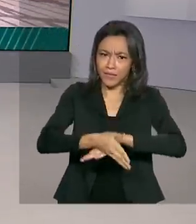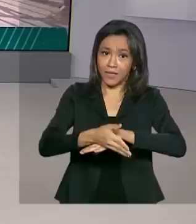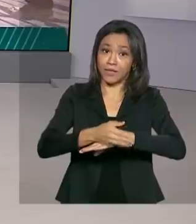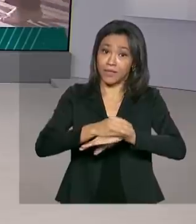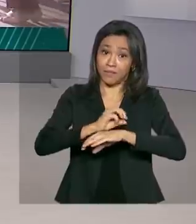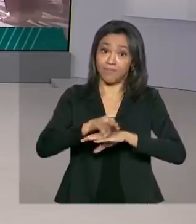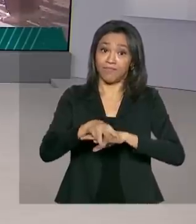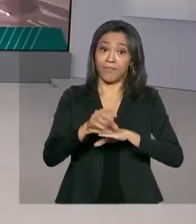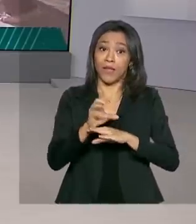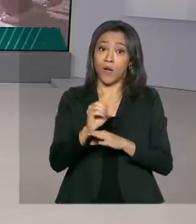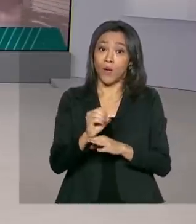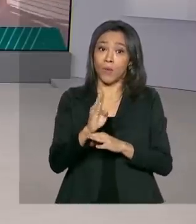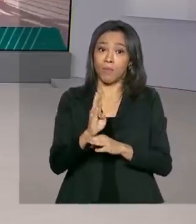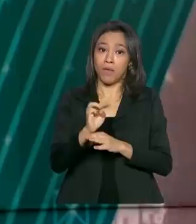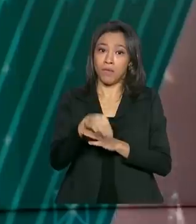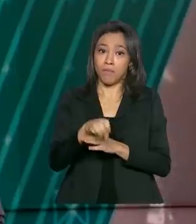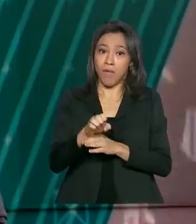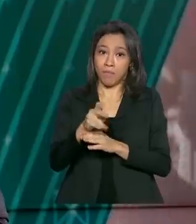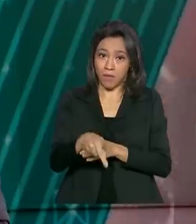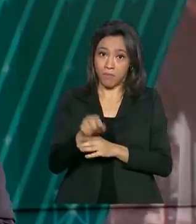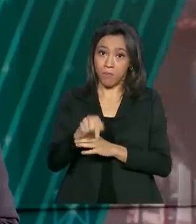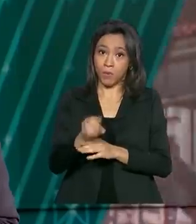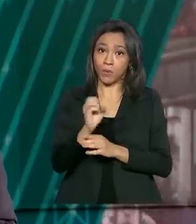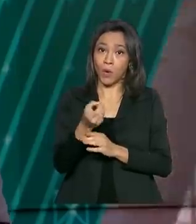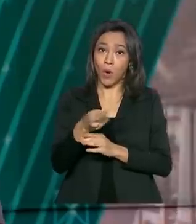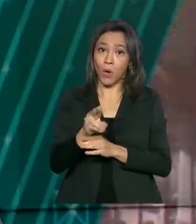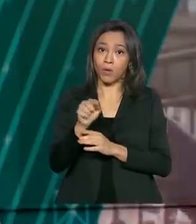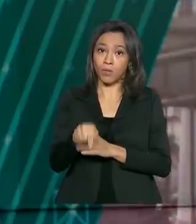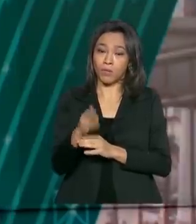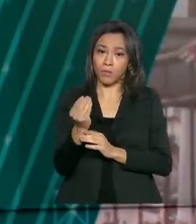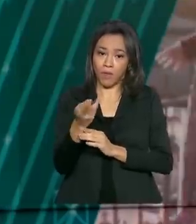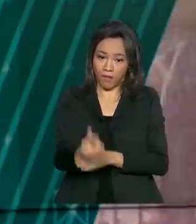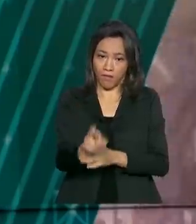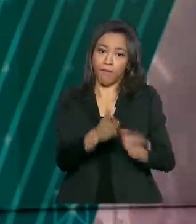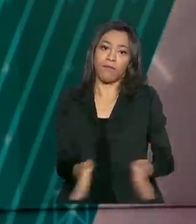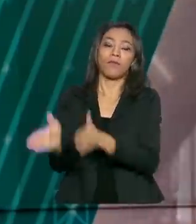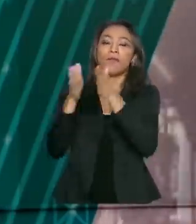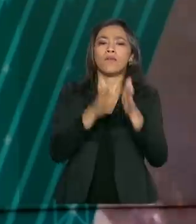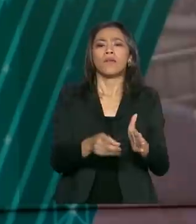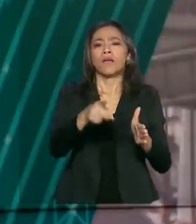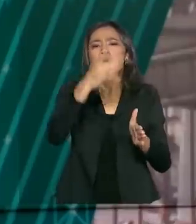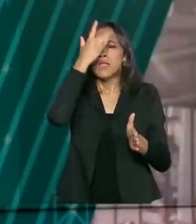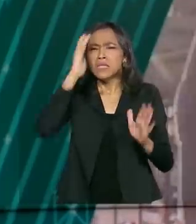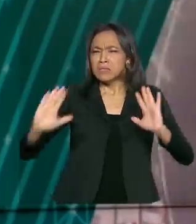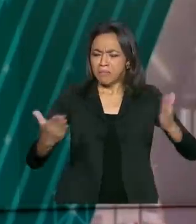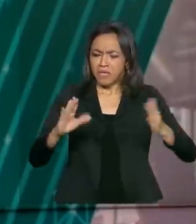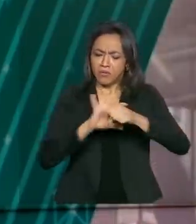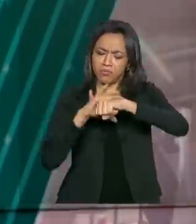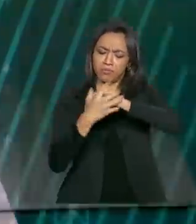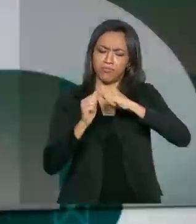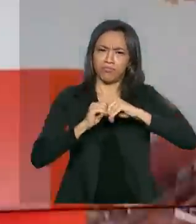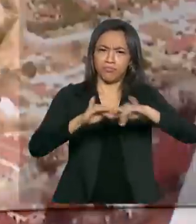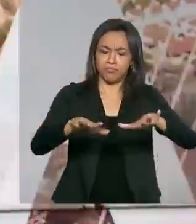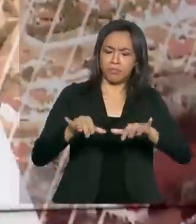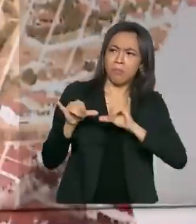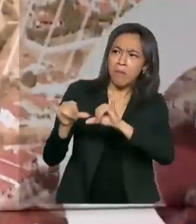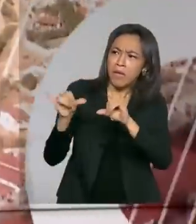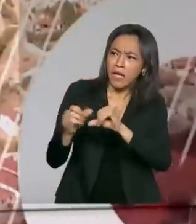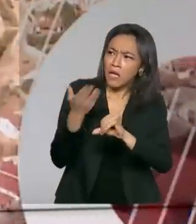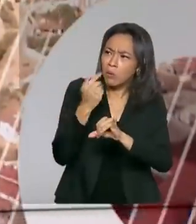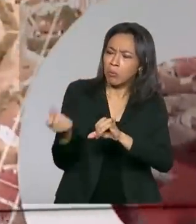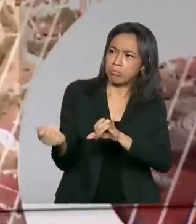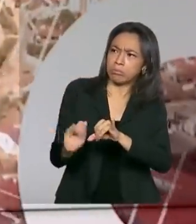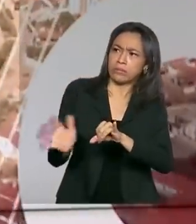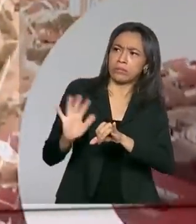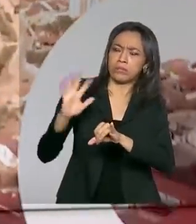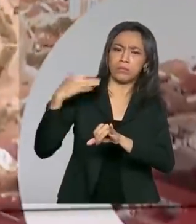.org.br. Em época de pandemia, muita gente tem encontrado preços mais altos nos mercados. Para